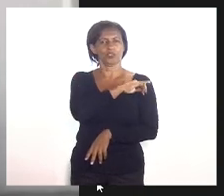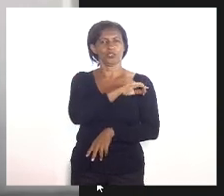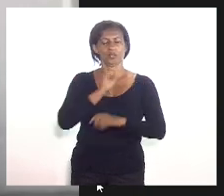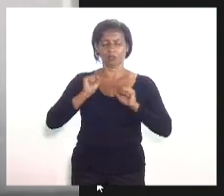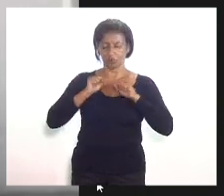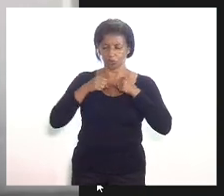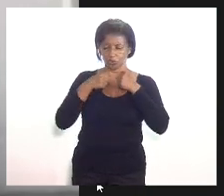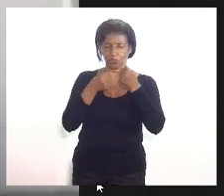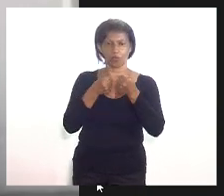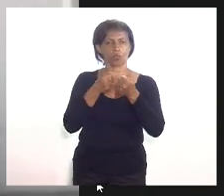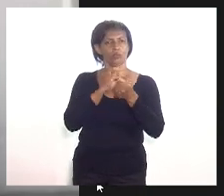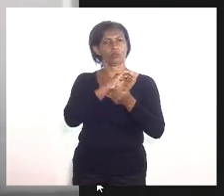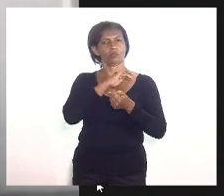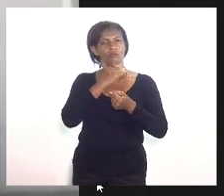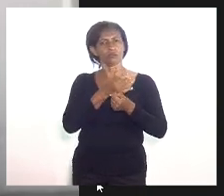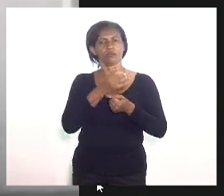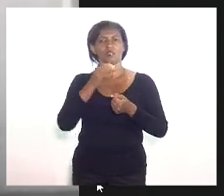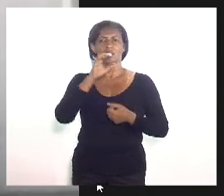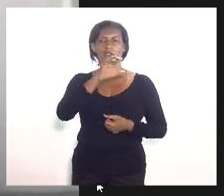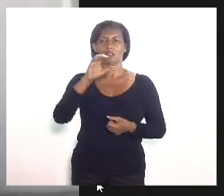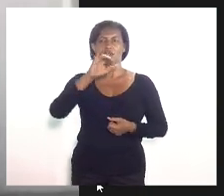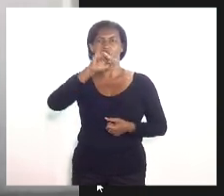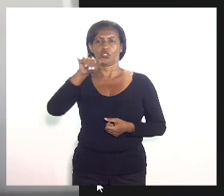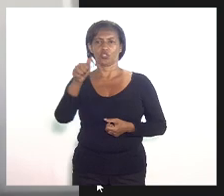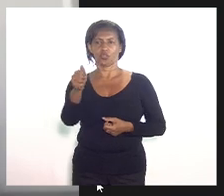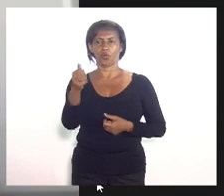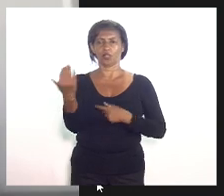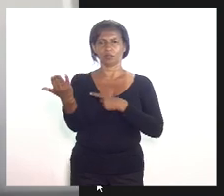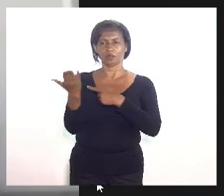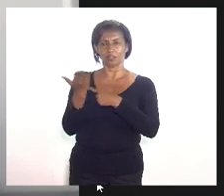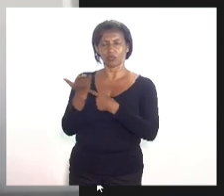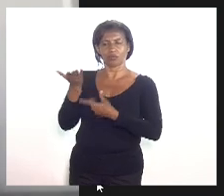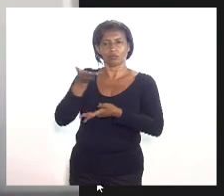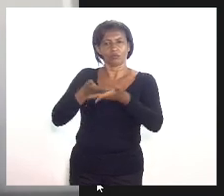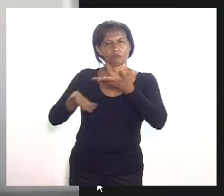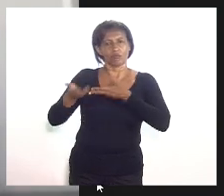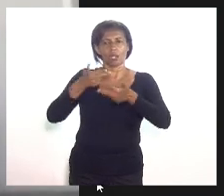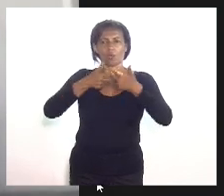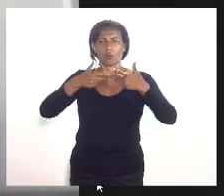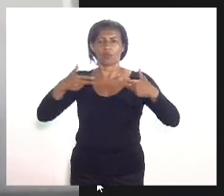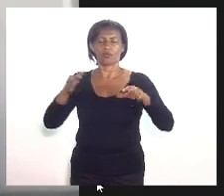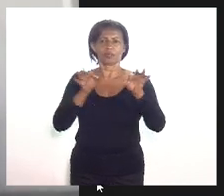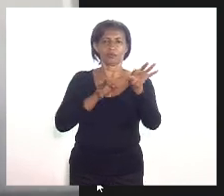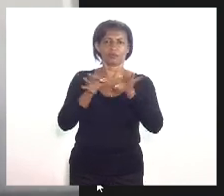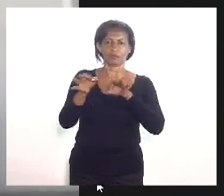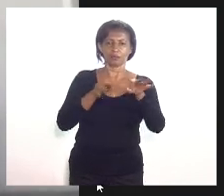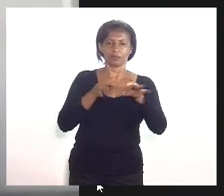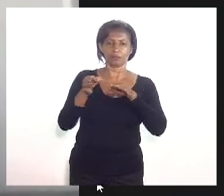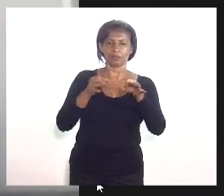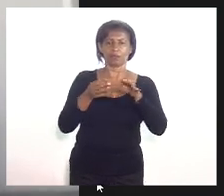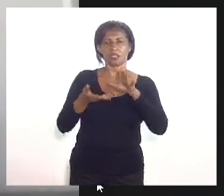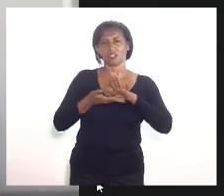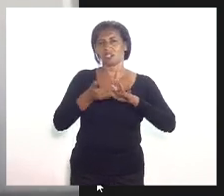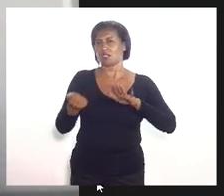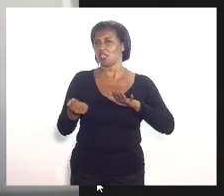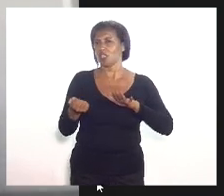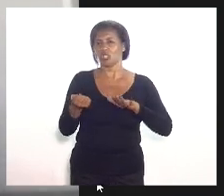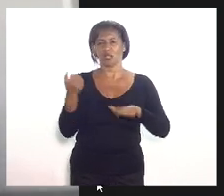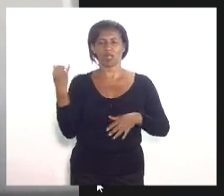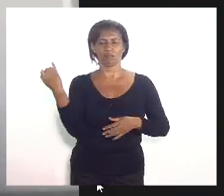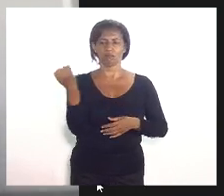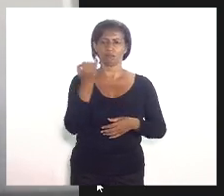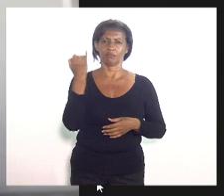esforço da CCJ e das emendas que contribuíram para a qualificação do projeto, sem tirar a sua essência,